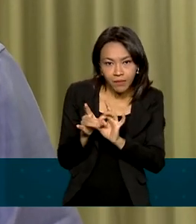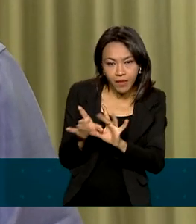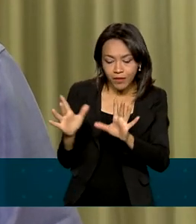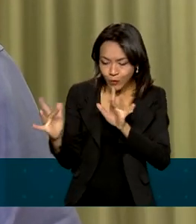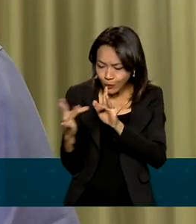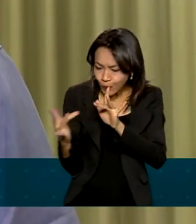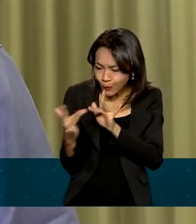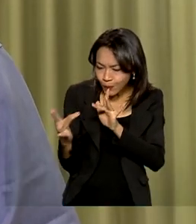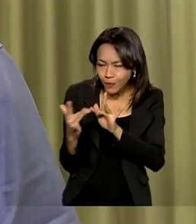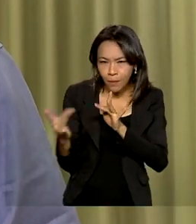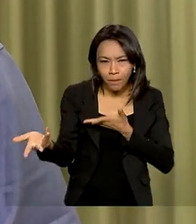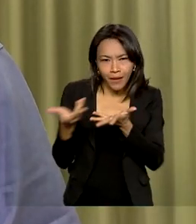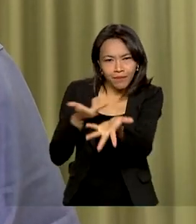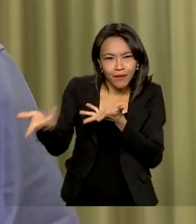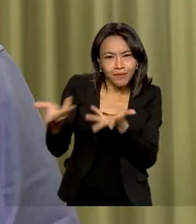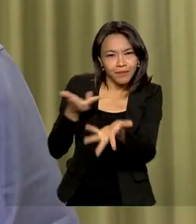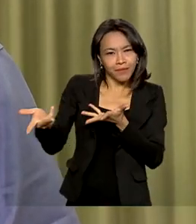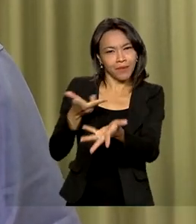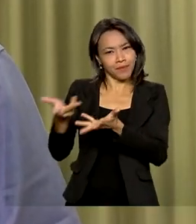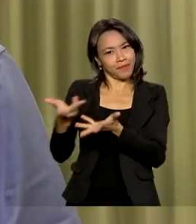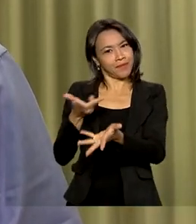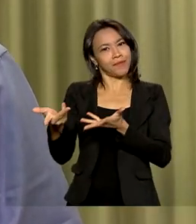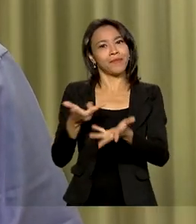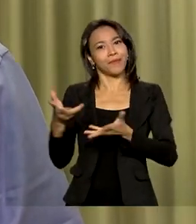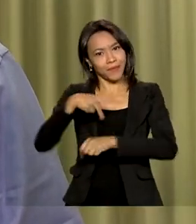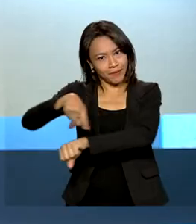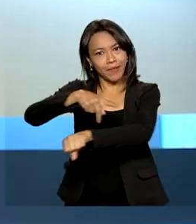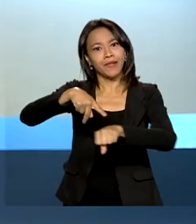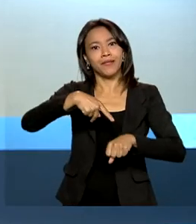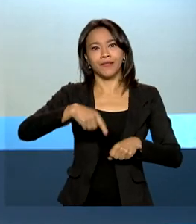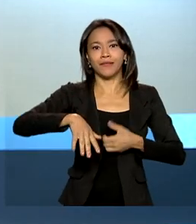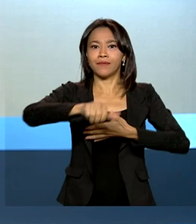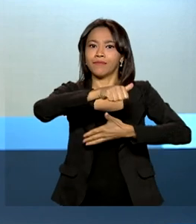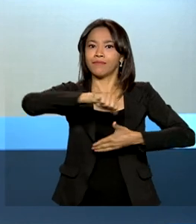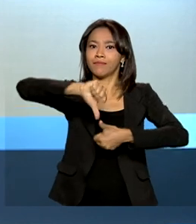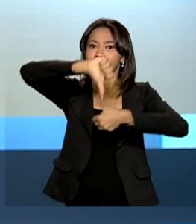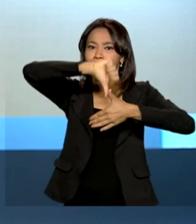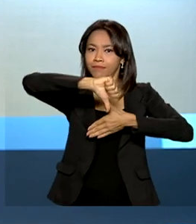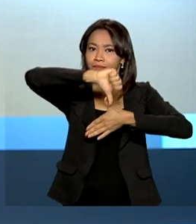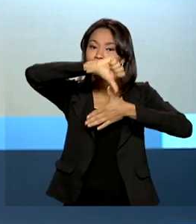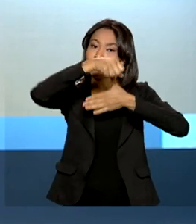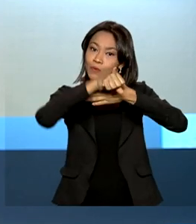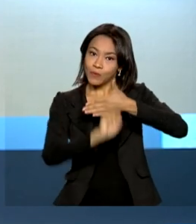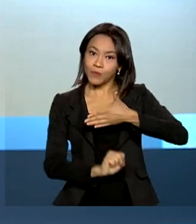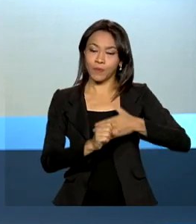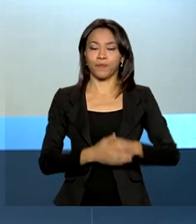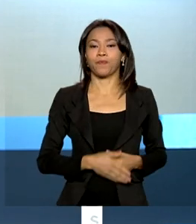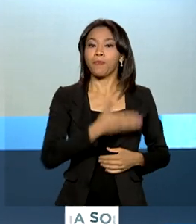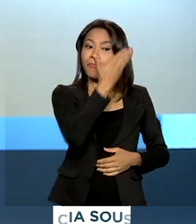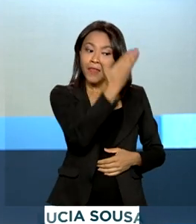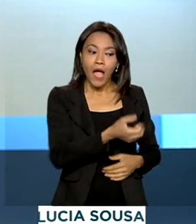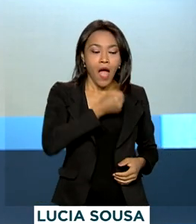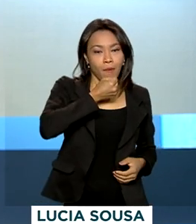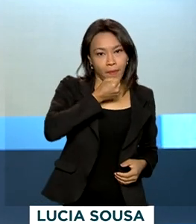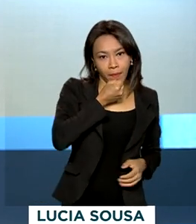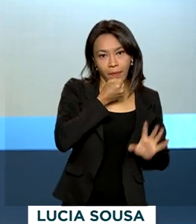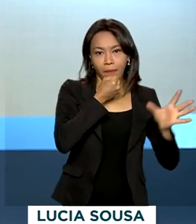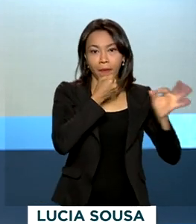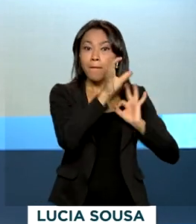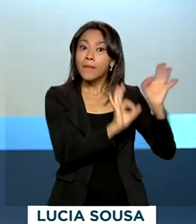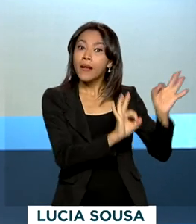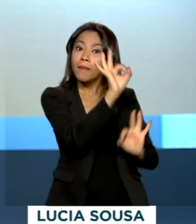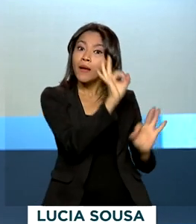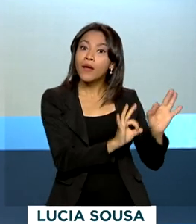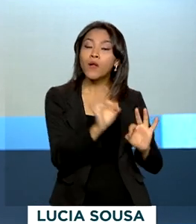integração maior dos nossos países aqui na América do Sul. E a Márcia Fernandes preparou uma reportagem